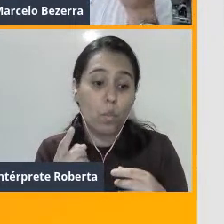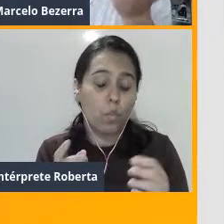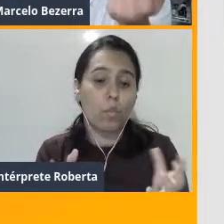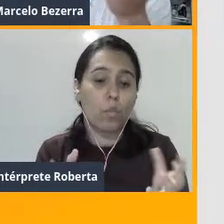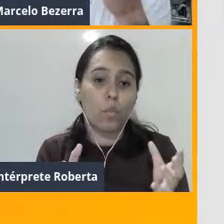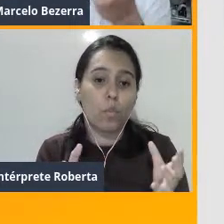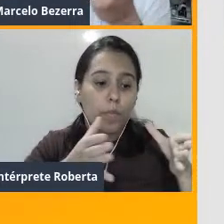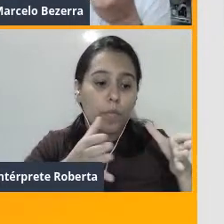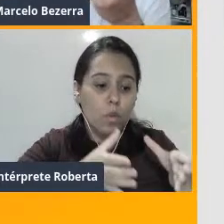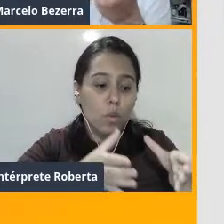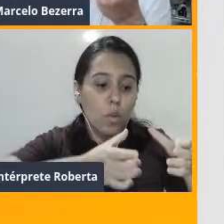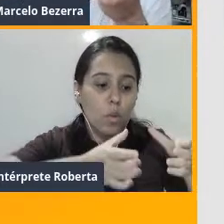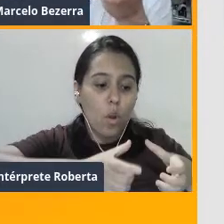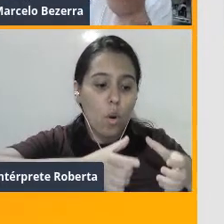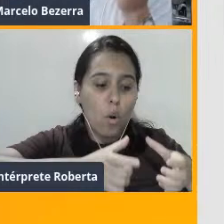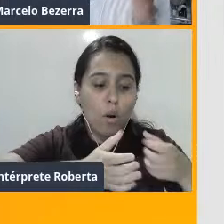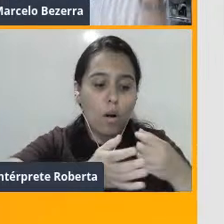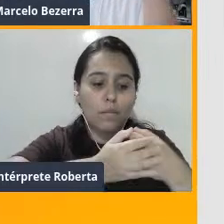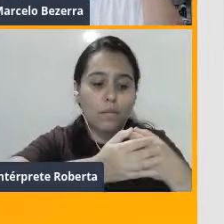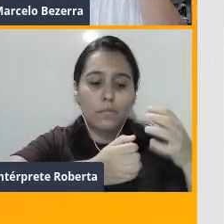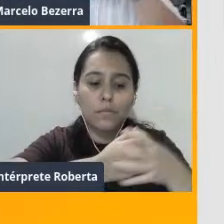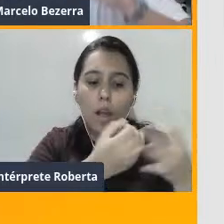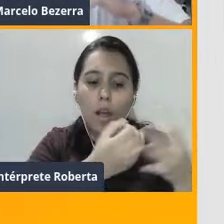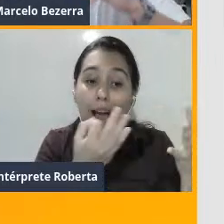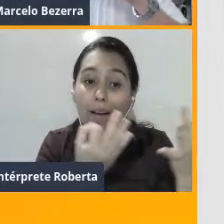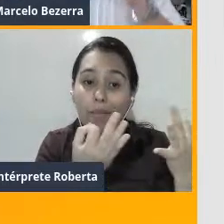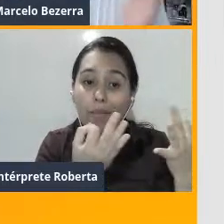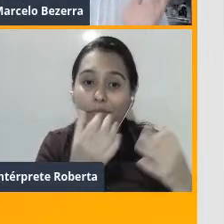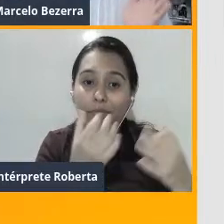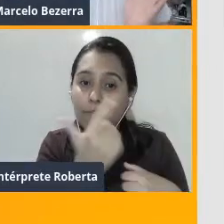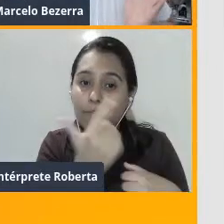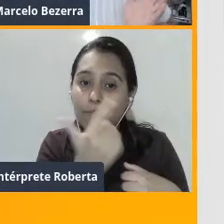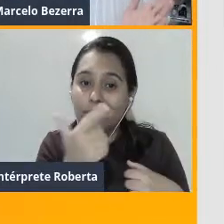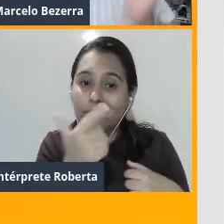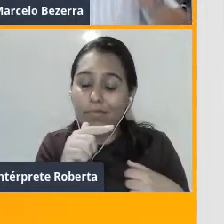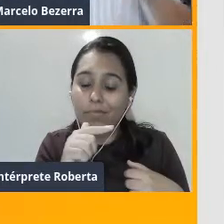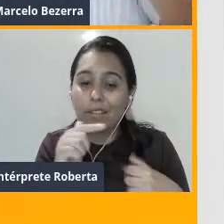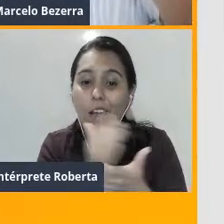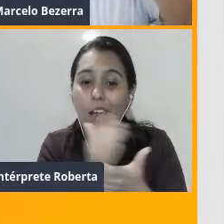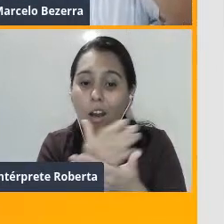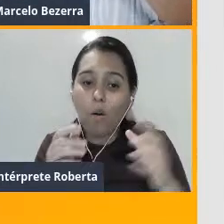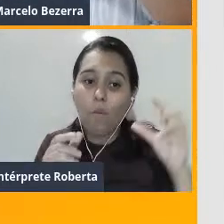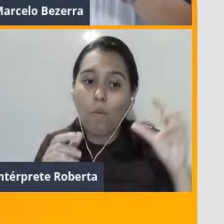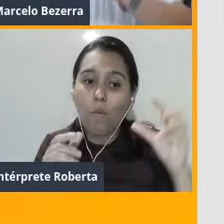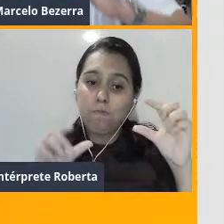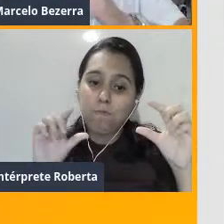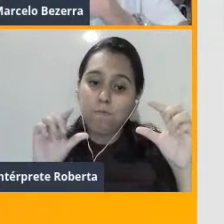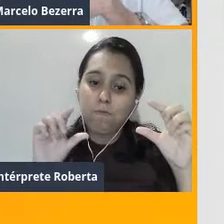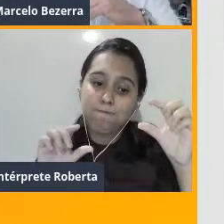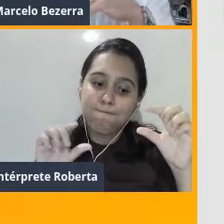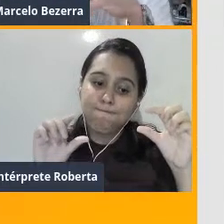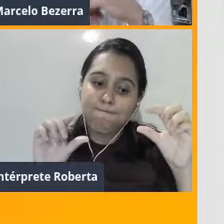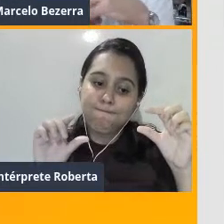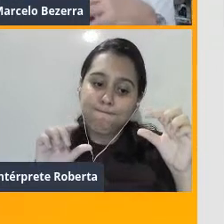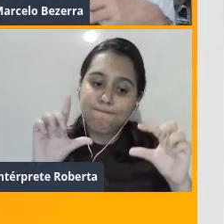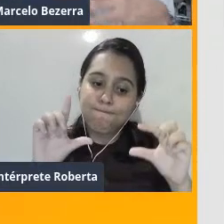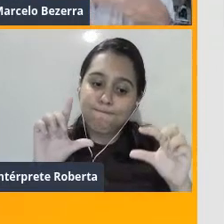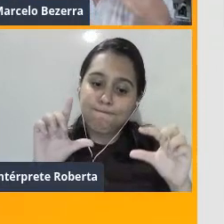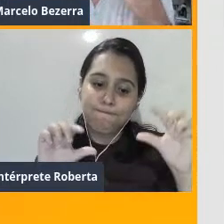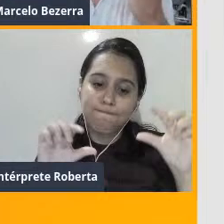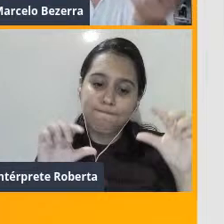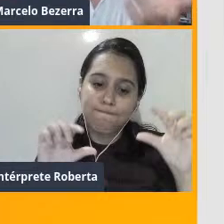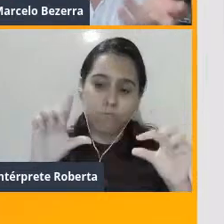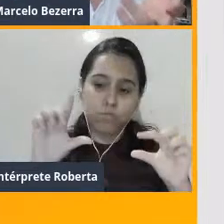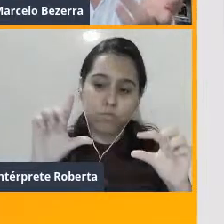para que ocorra a ovulação. Então, eles vão regredo. Então, esse comportamento de crescer e diminuir a gente chama de